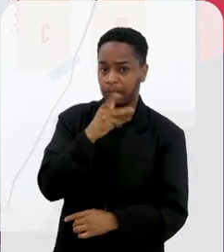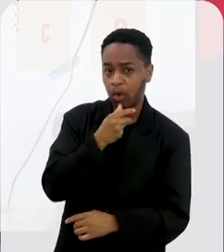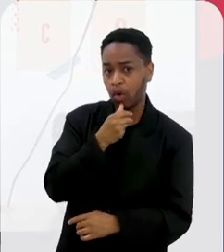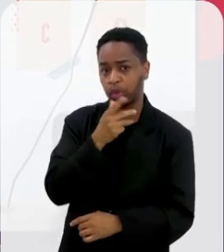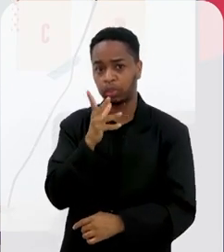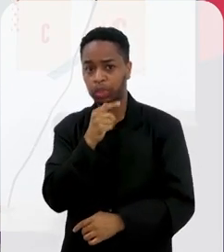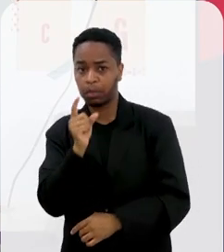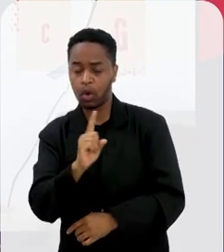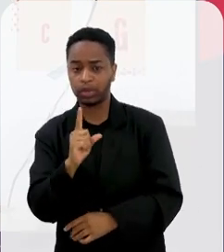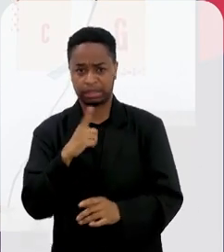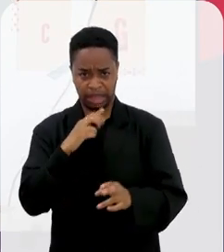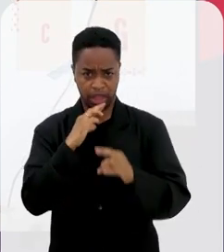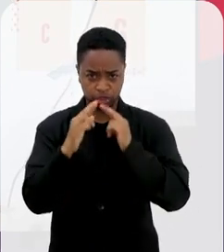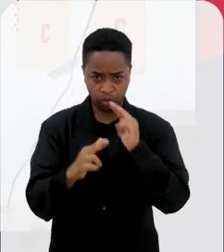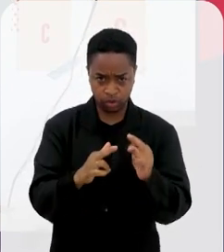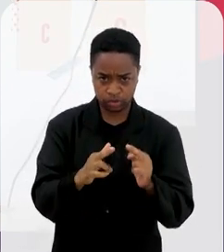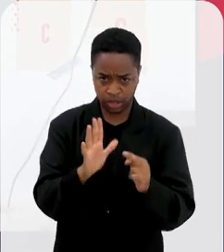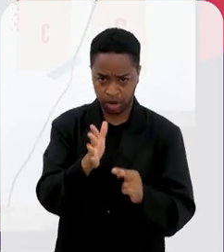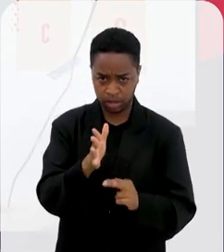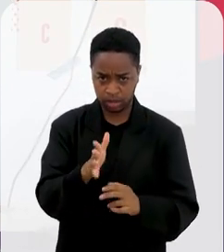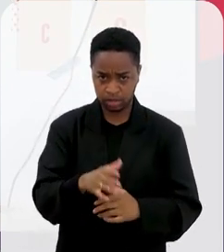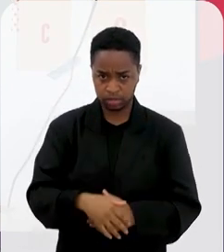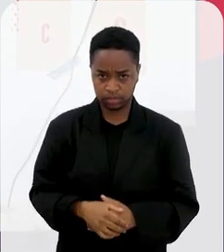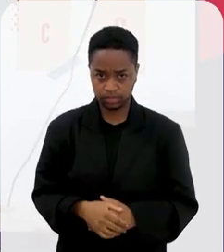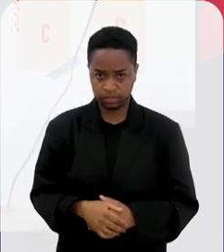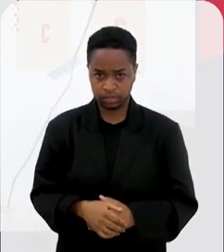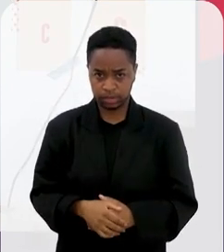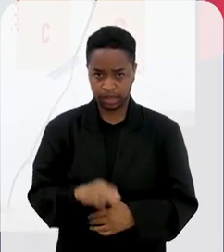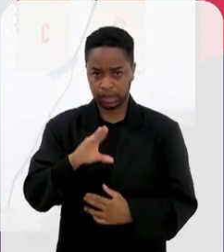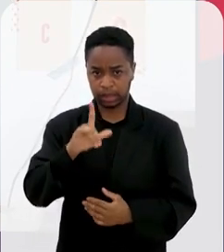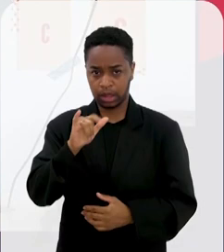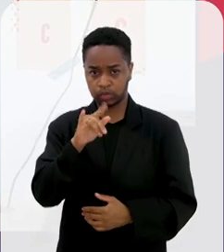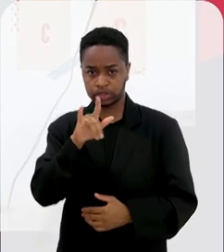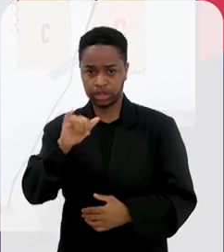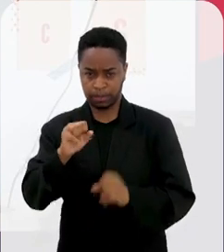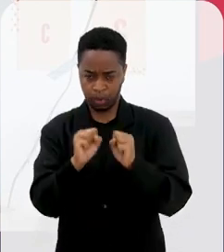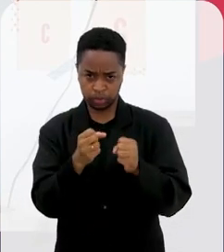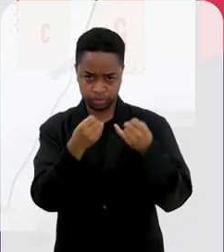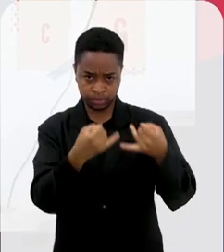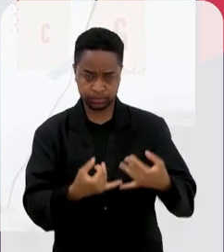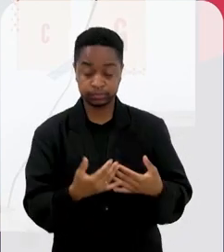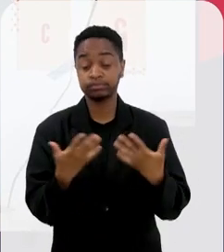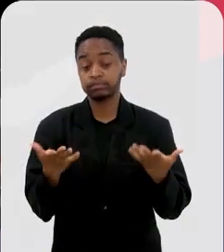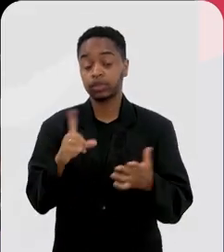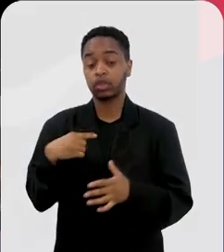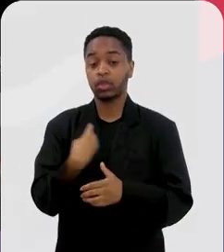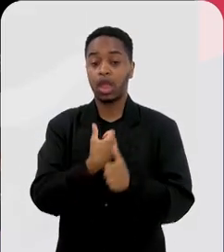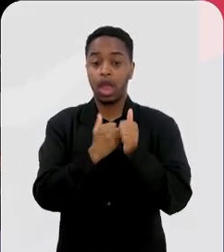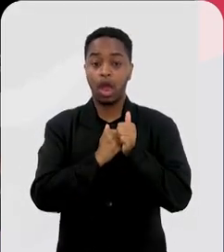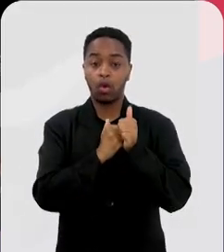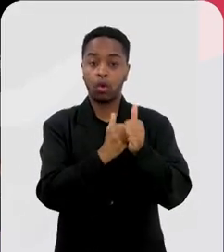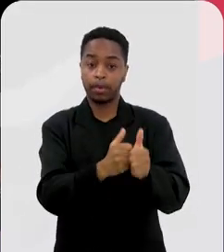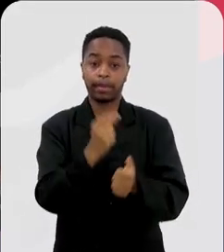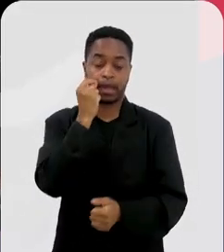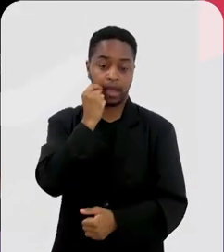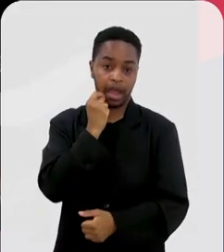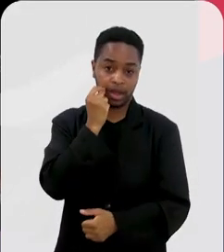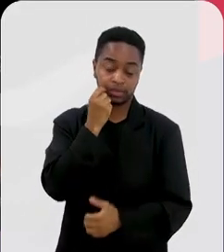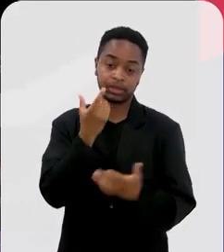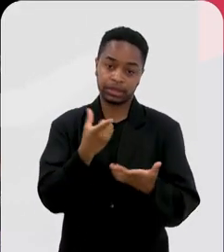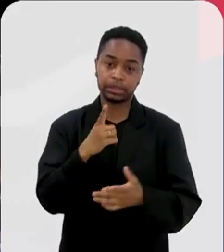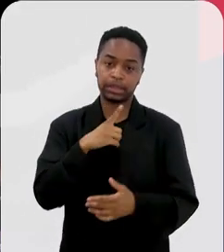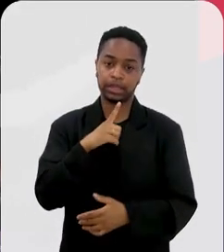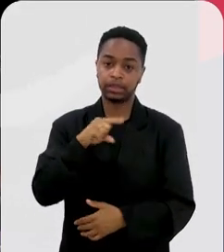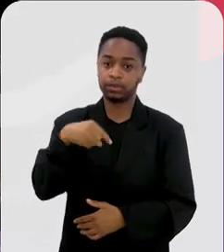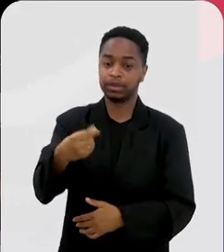tempo? Vocês têm essas respostas? Chegaram até aí? Cláudia, pode falar um pouquinho? É, a gente foi acompanhando esse animal ao longo do tempo